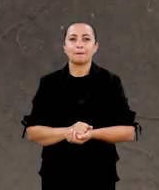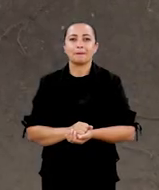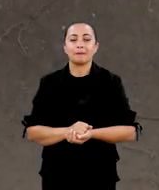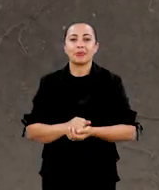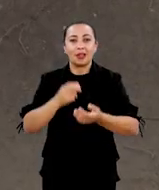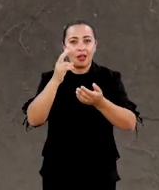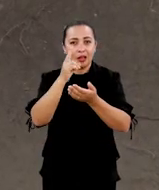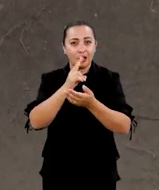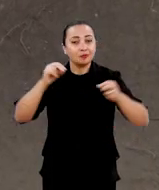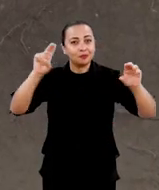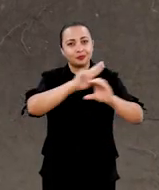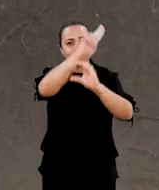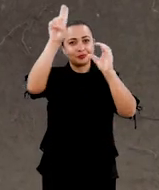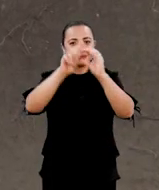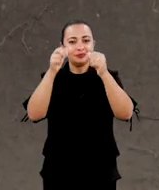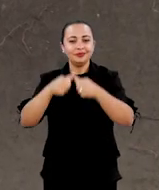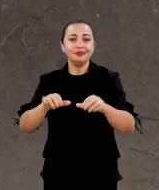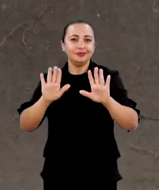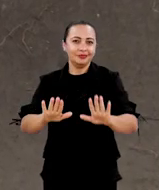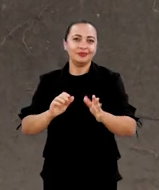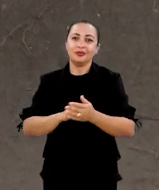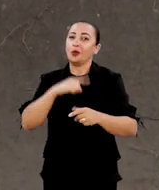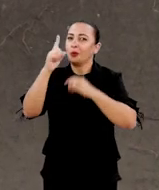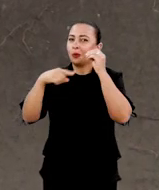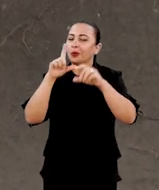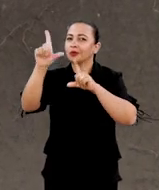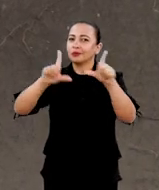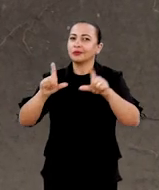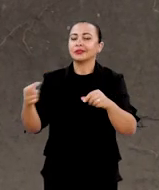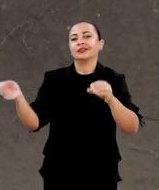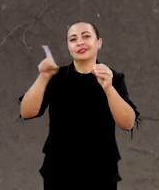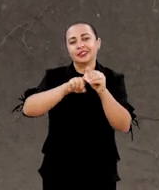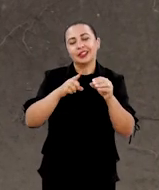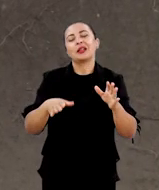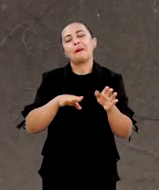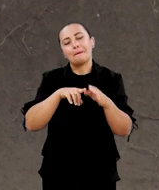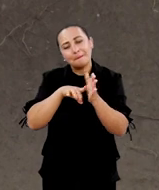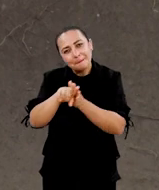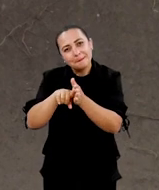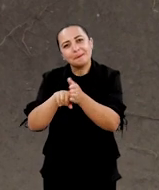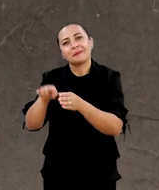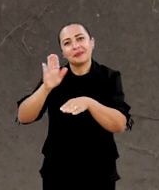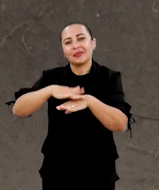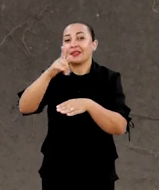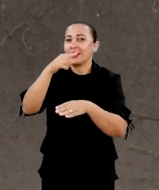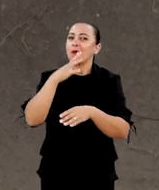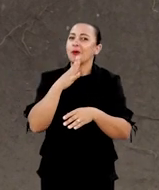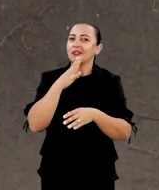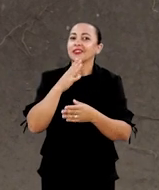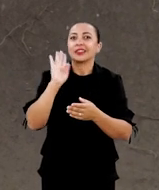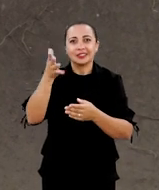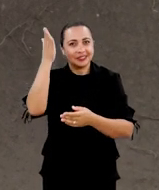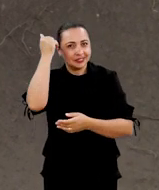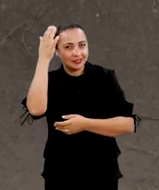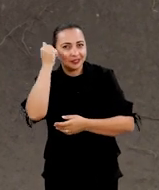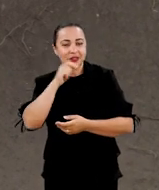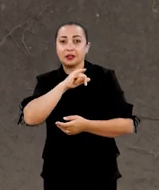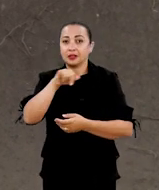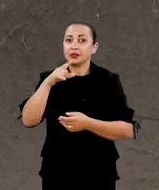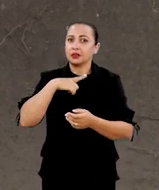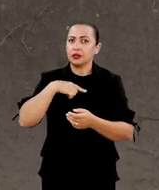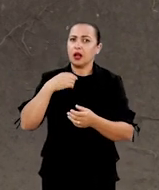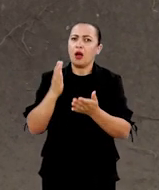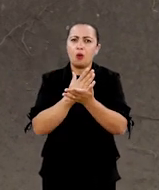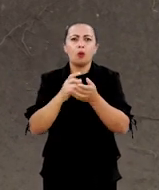e o Univerciência de hoje fica por aqui no próximo programa traremos mais pesquisas para você conhecer e já